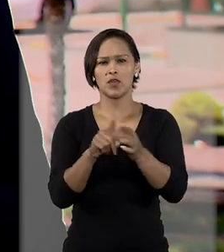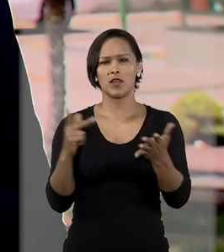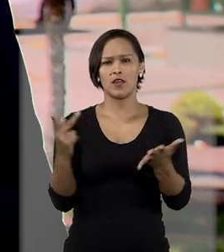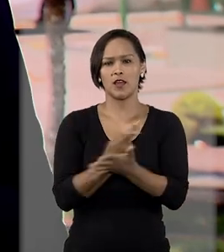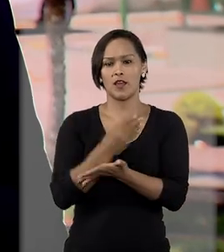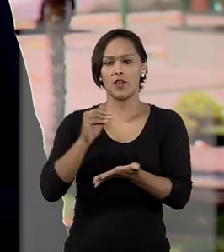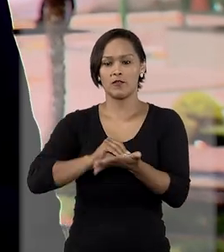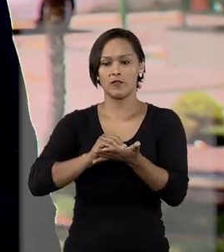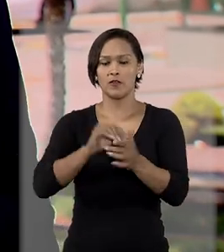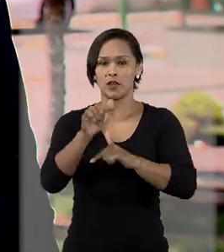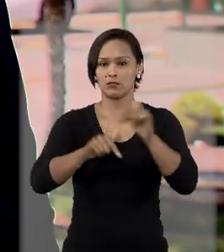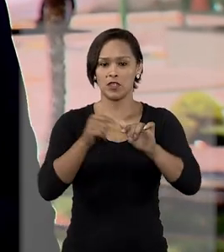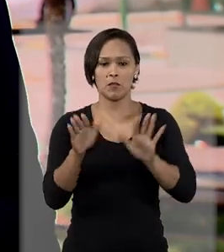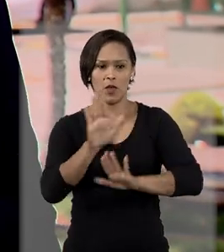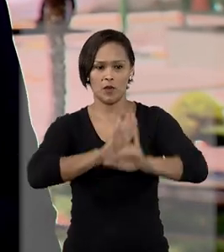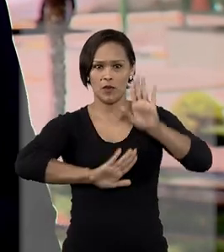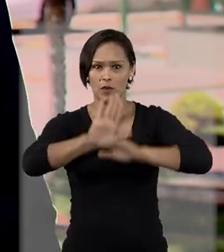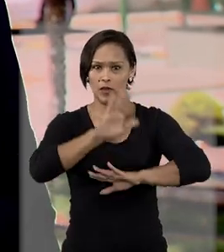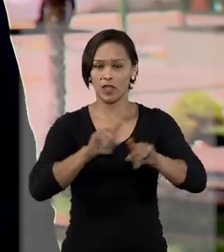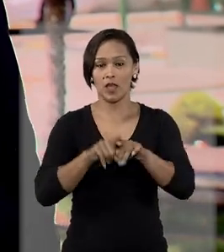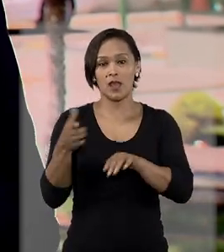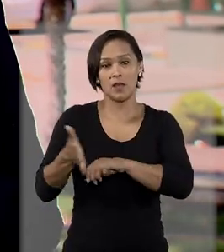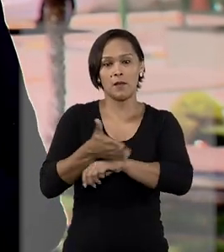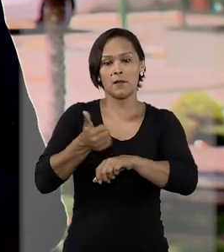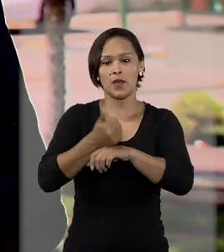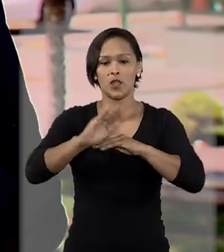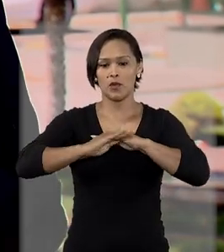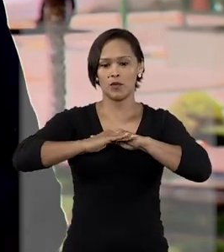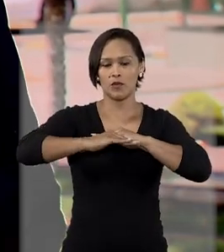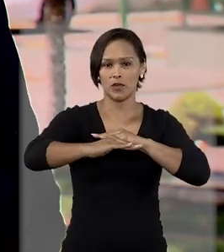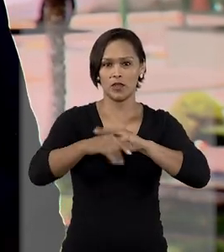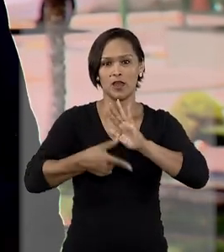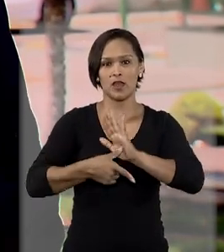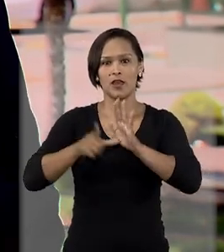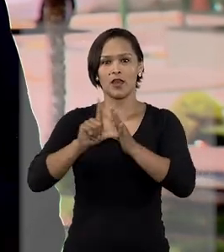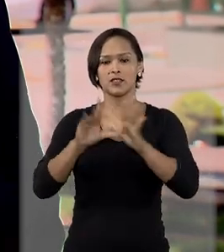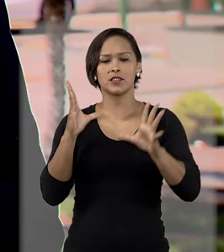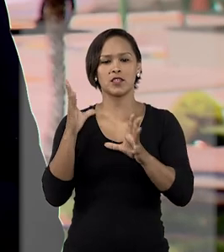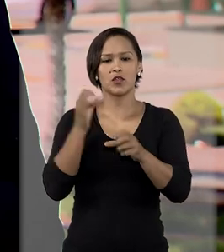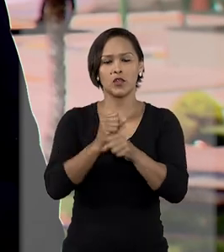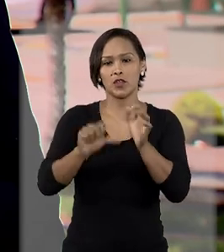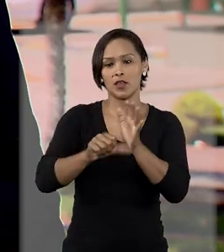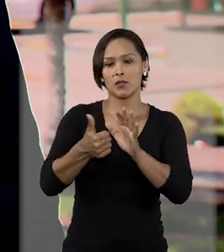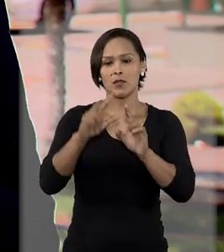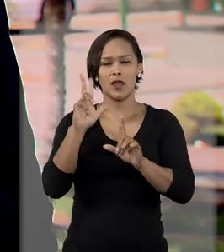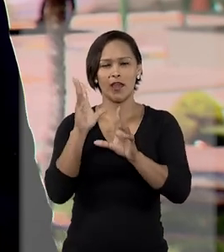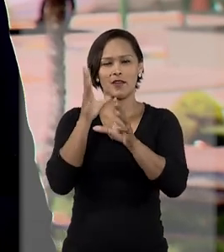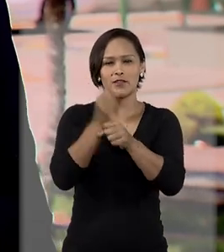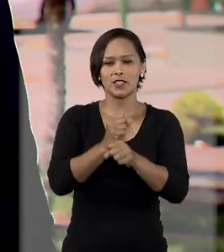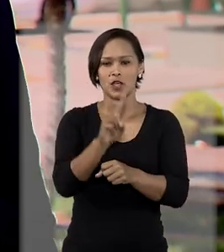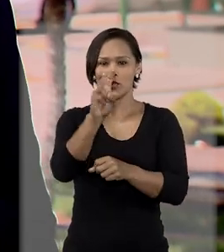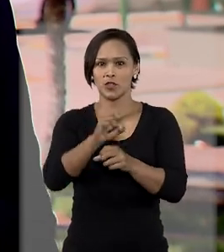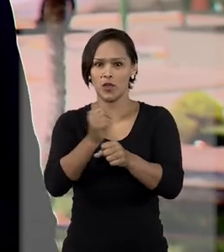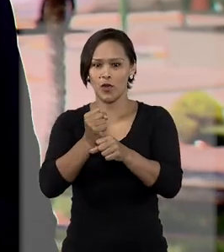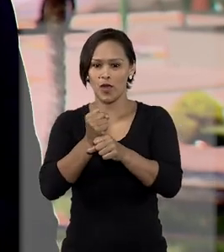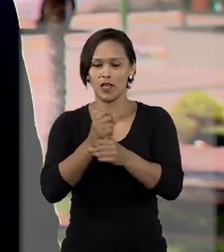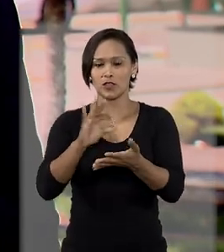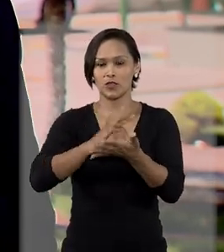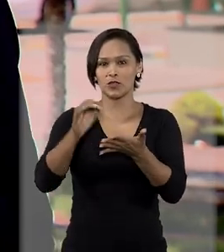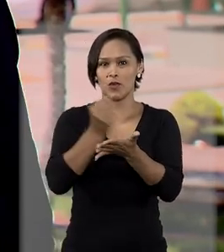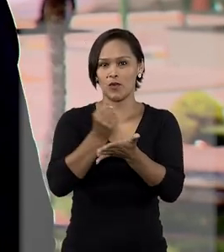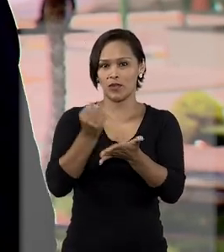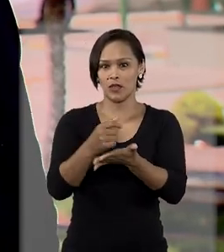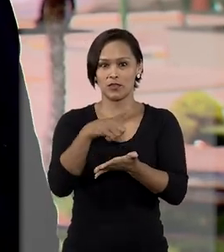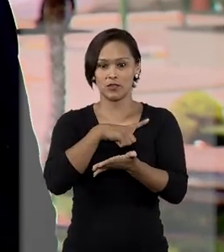serviços de conservação e melhoria das rodovias, antes da conclusão da primeira revisão quinquenal do contrato de concessão.